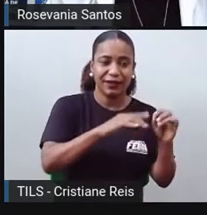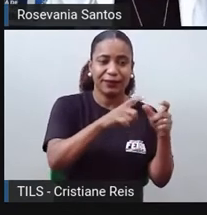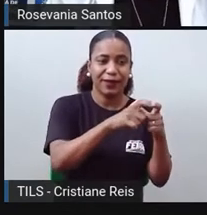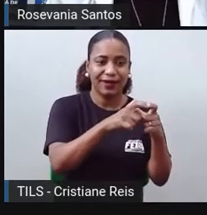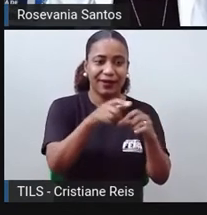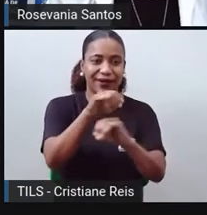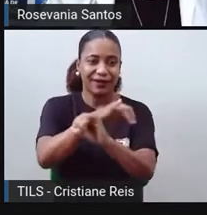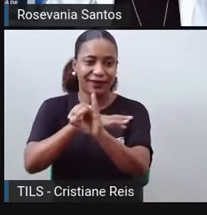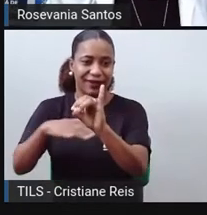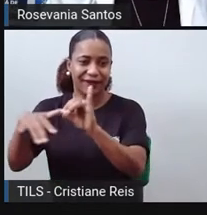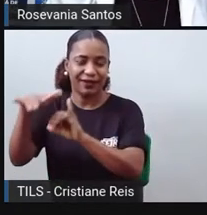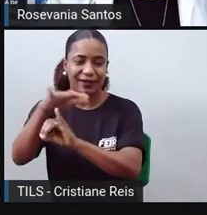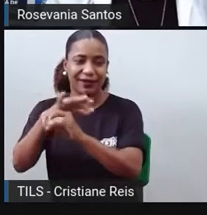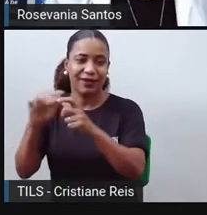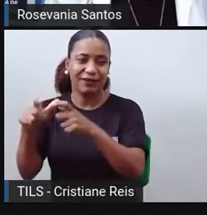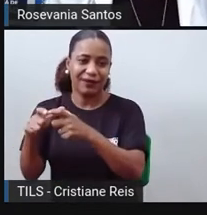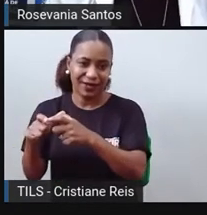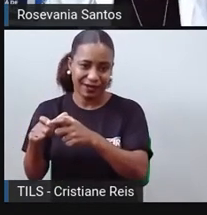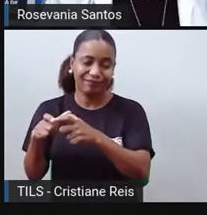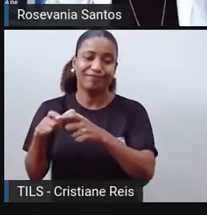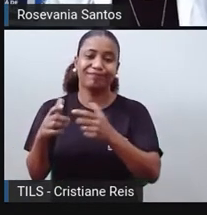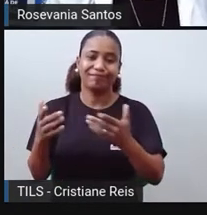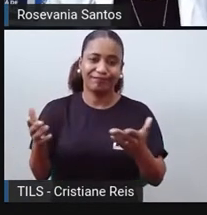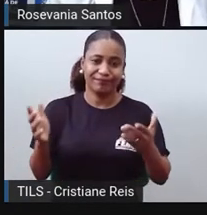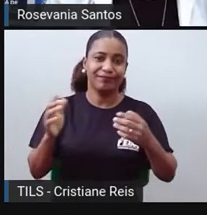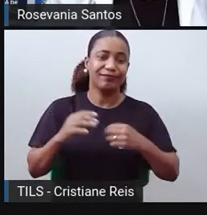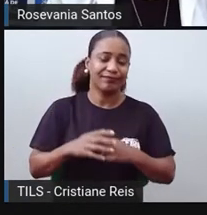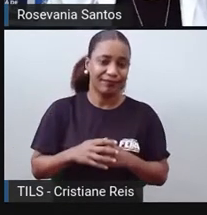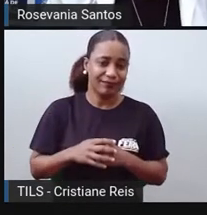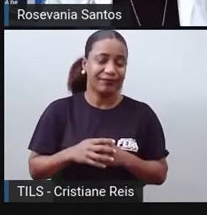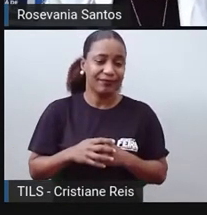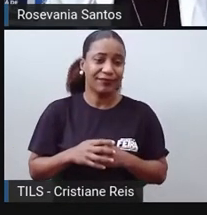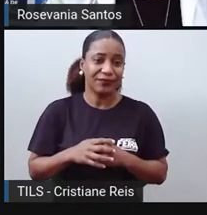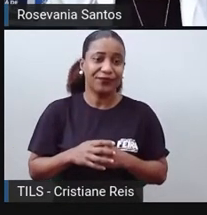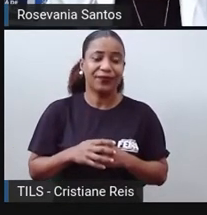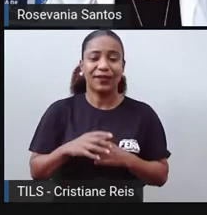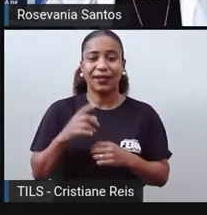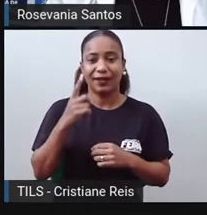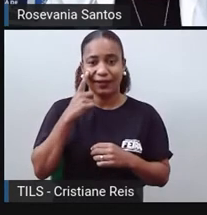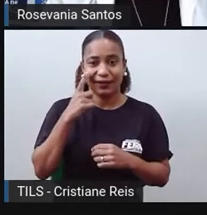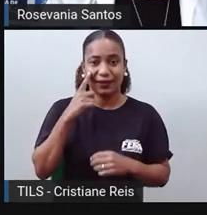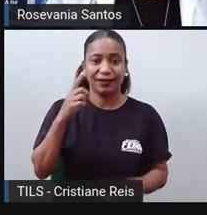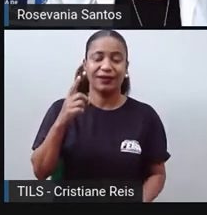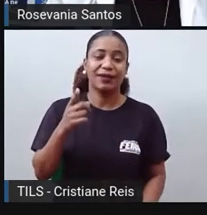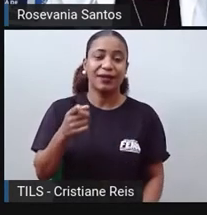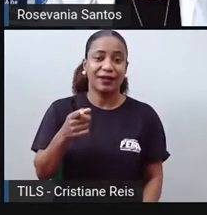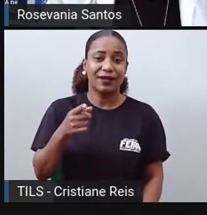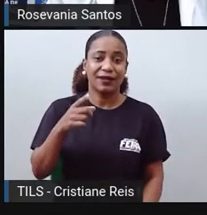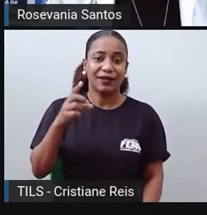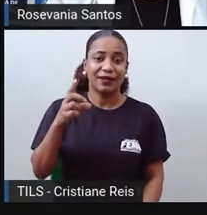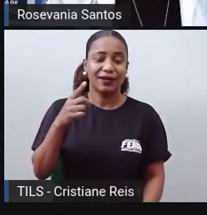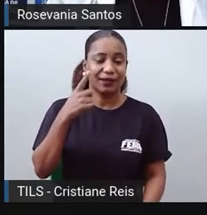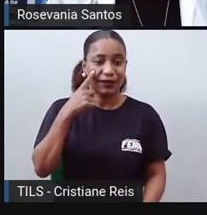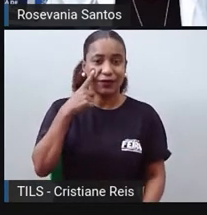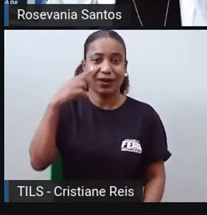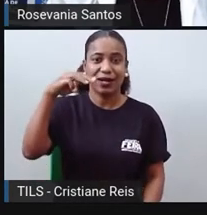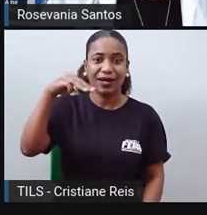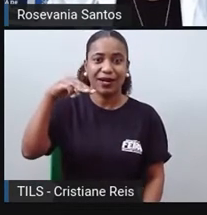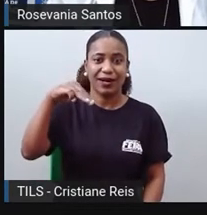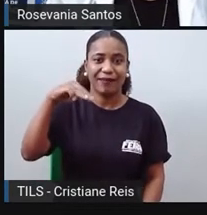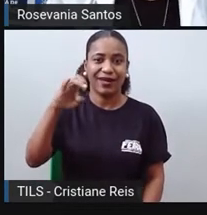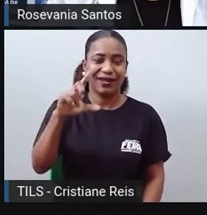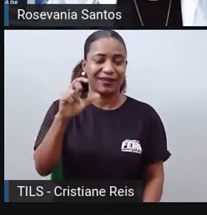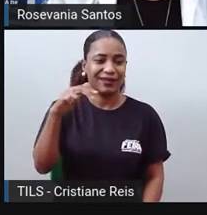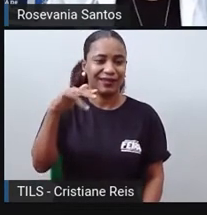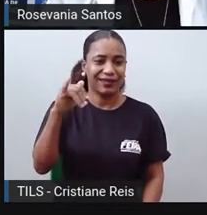parte do Oceano Pacífico. A Melanésia, ela já fica, né? Com essa parte aqui, né? Do Oceano Índico, injunção também, né?